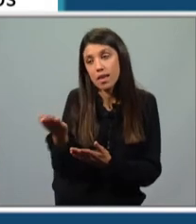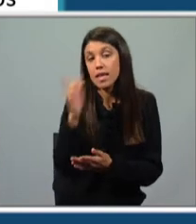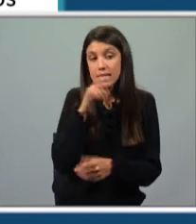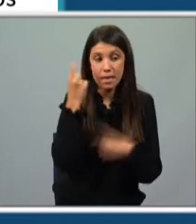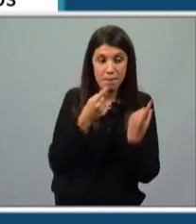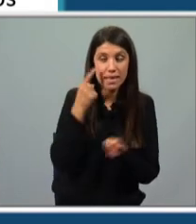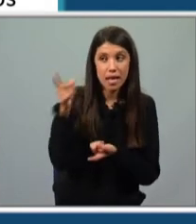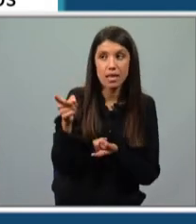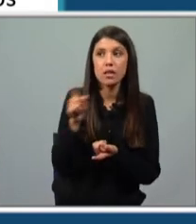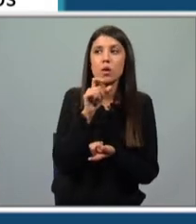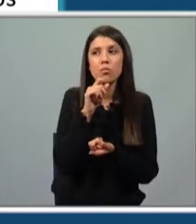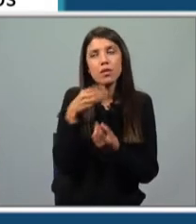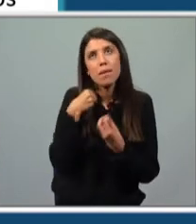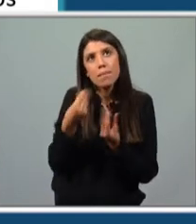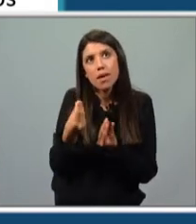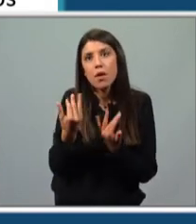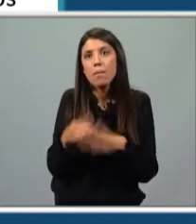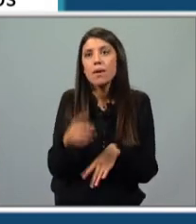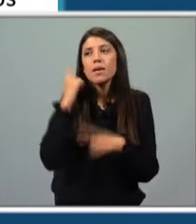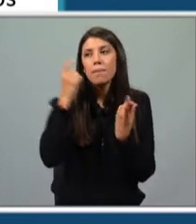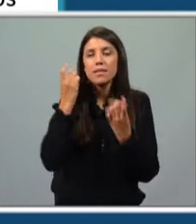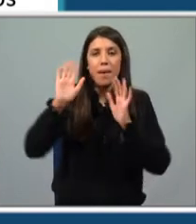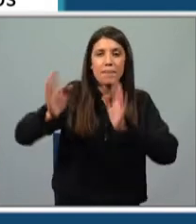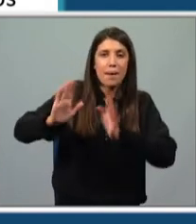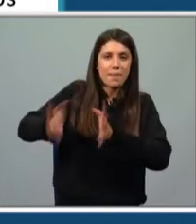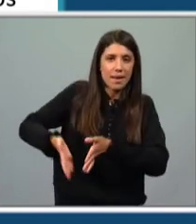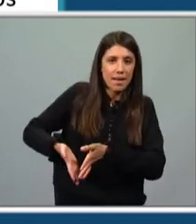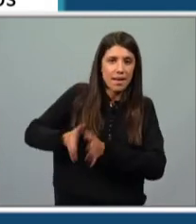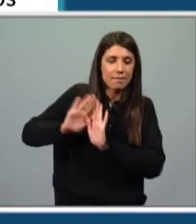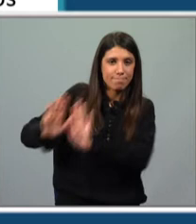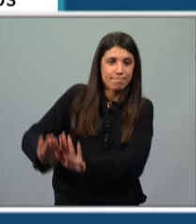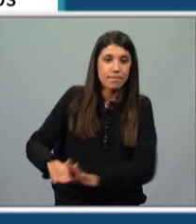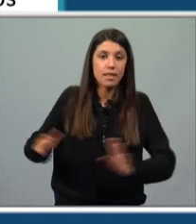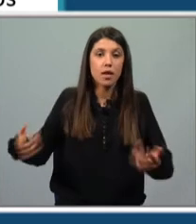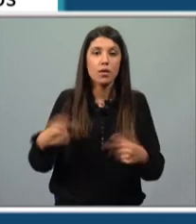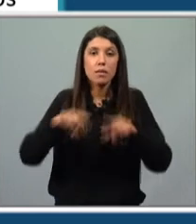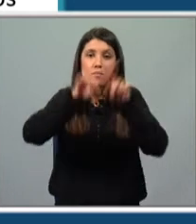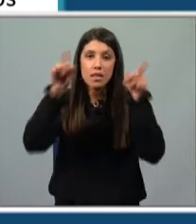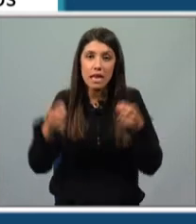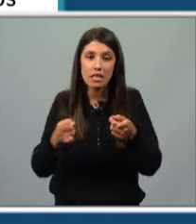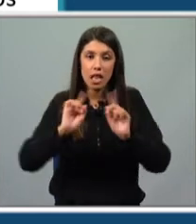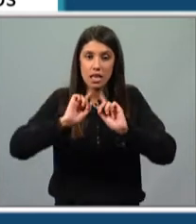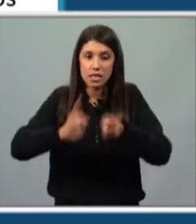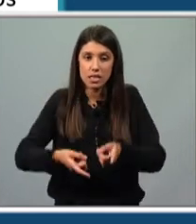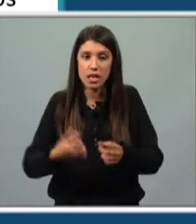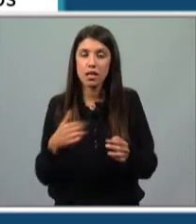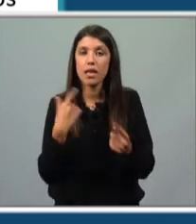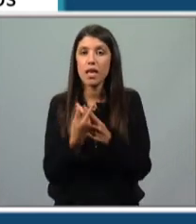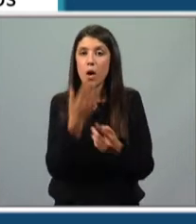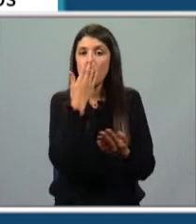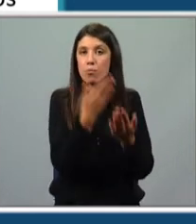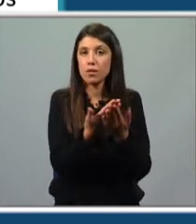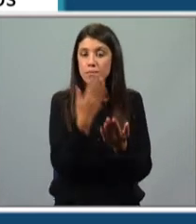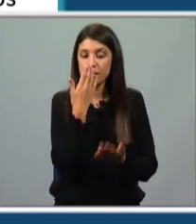pensasse muito nisso, era capaz de ter. Mas prefiro não pensar. Então, temos aqui uma didascale inicial, que remete para o comportamento das